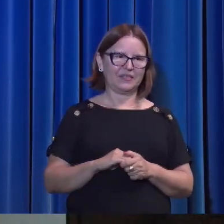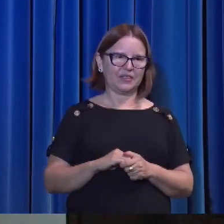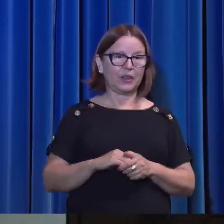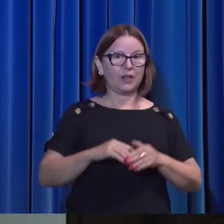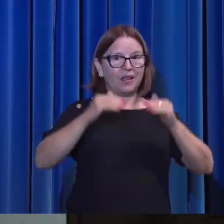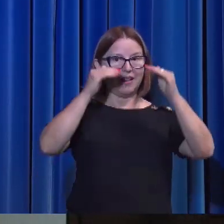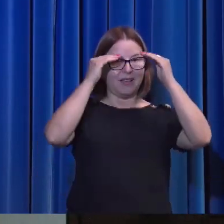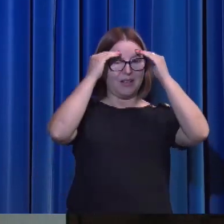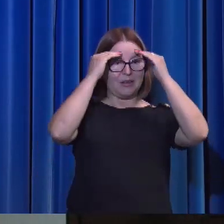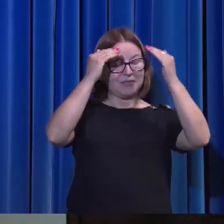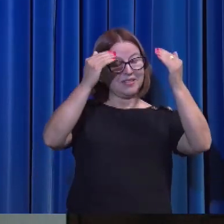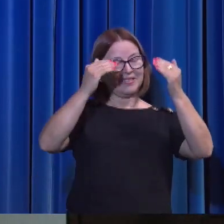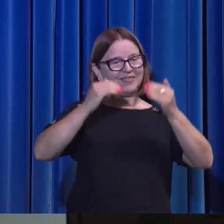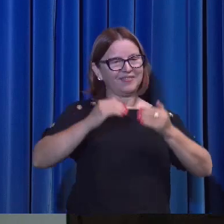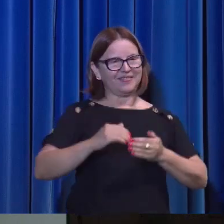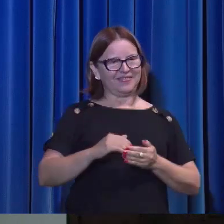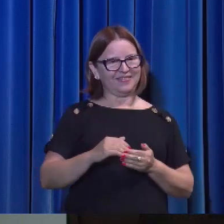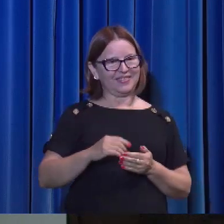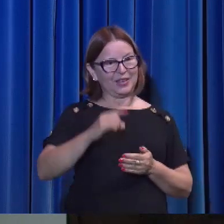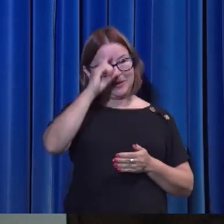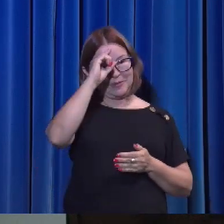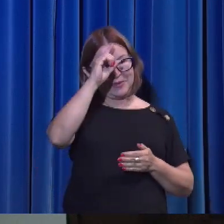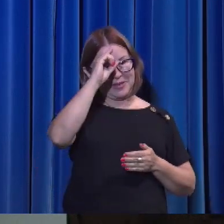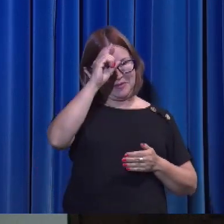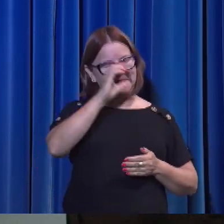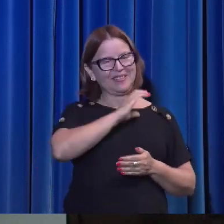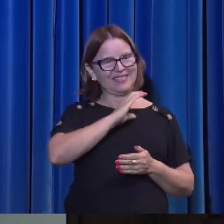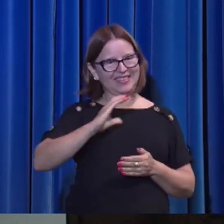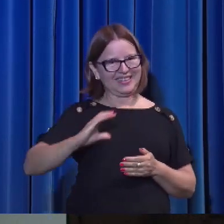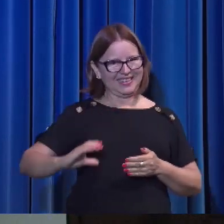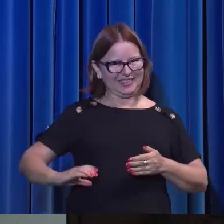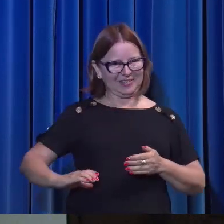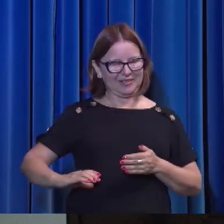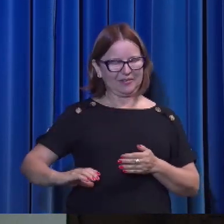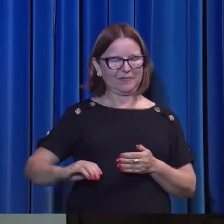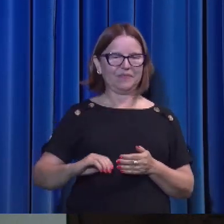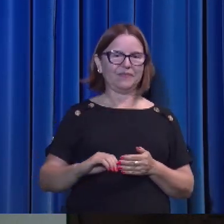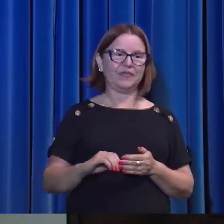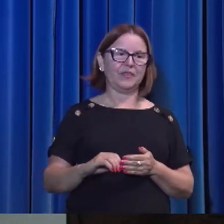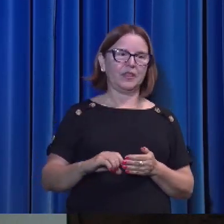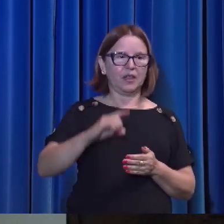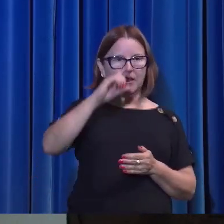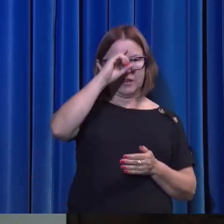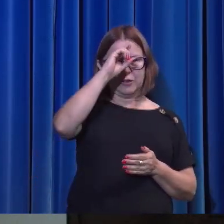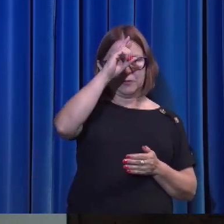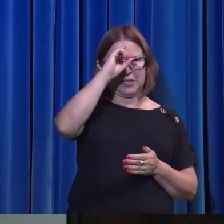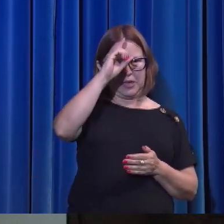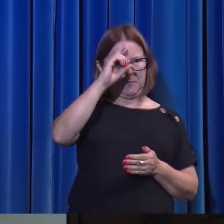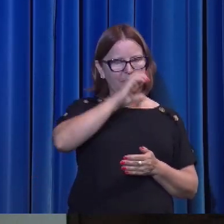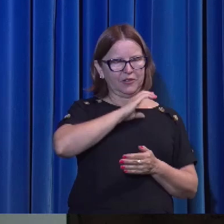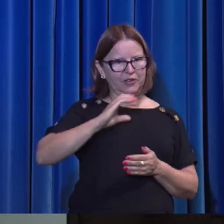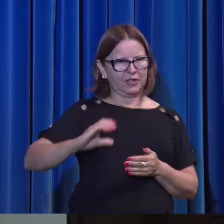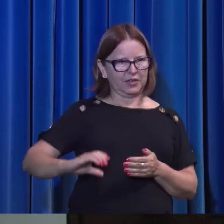Obedecendo. Os mandamentos de Cristo. E os mandamentos deles não são penosos.